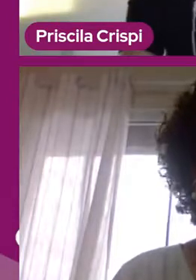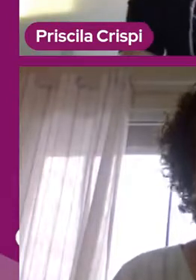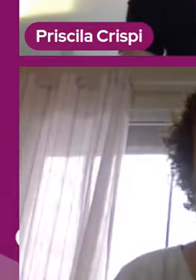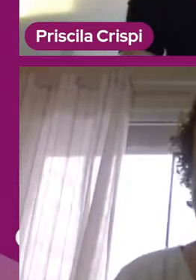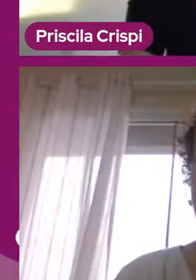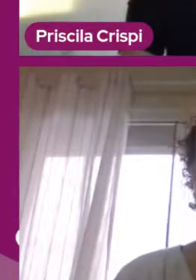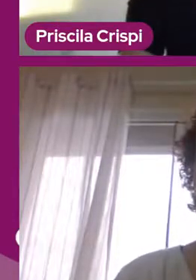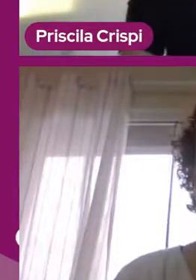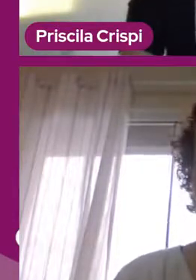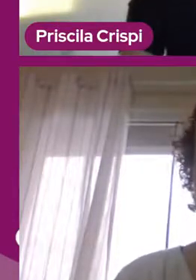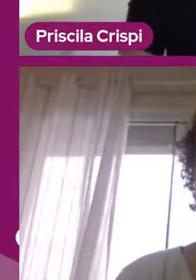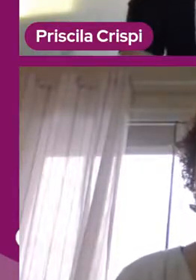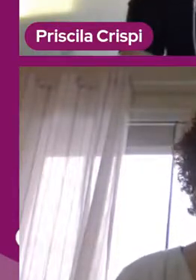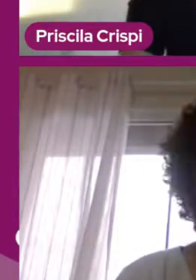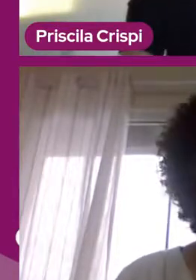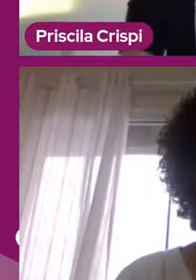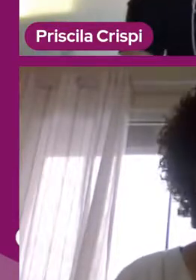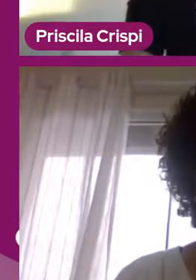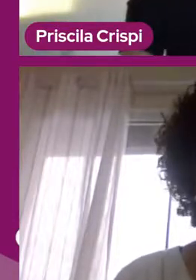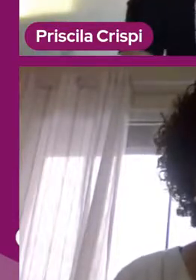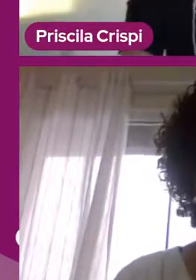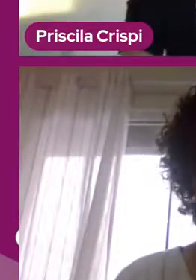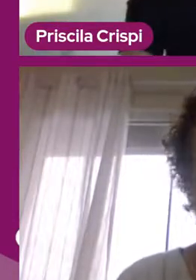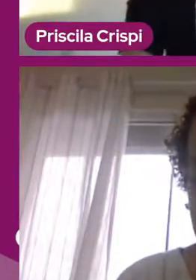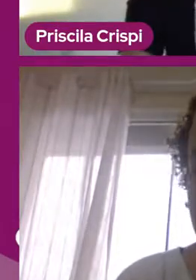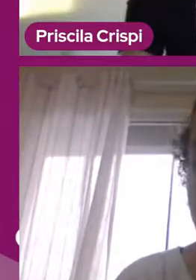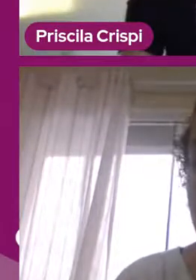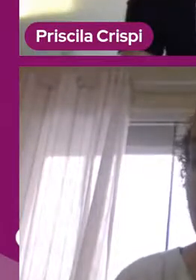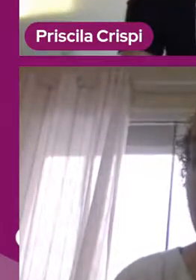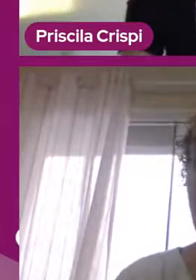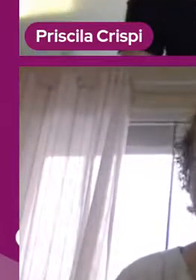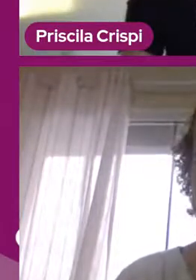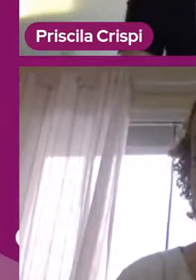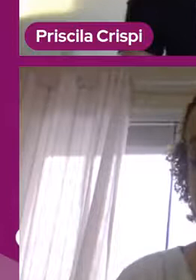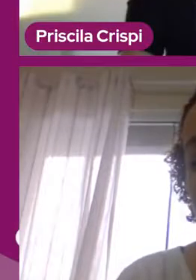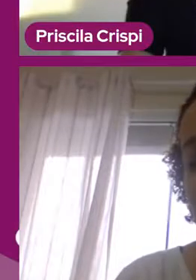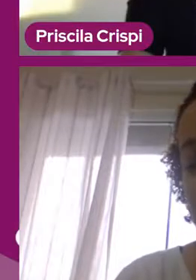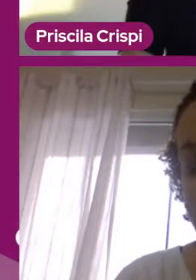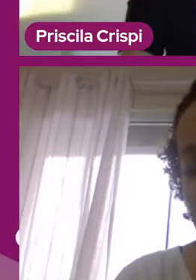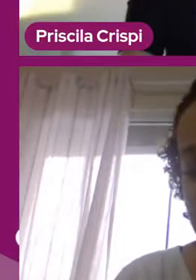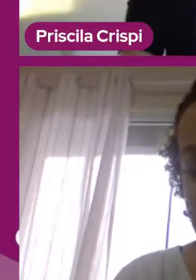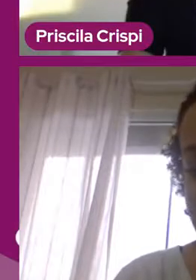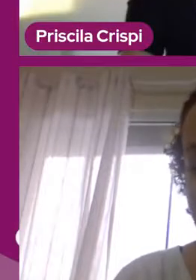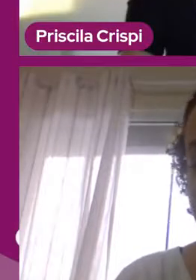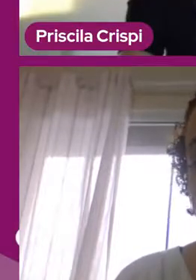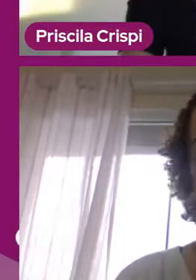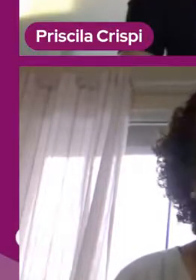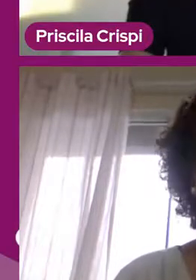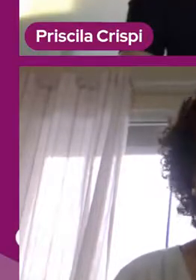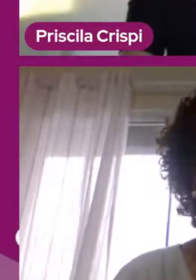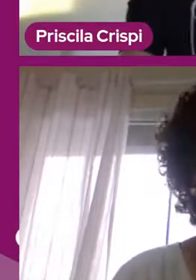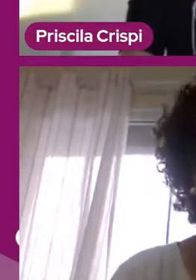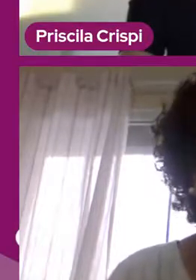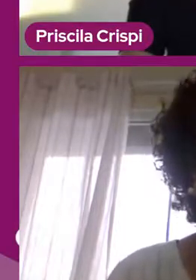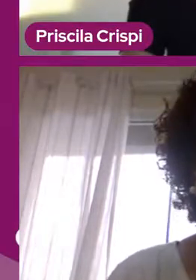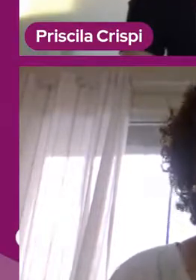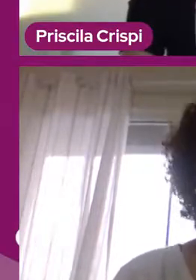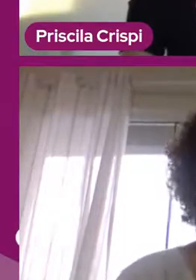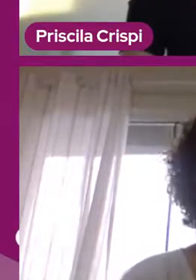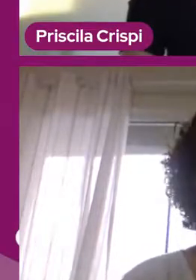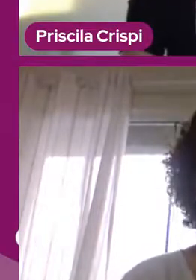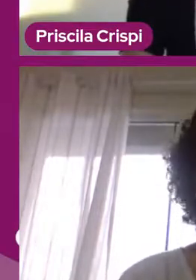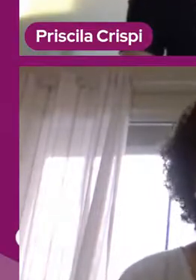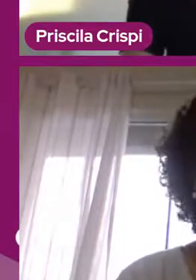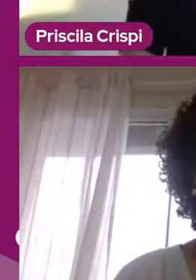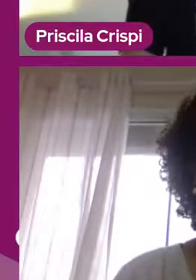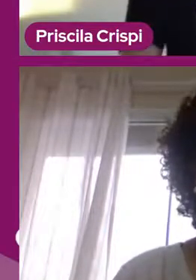Apareli, Cuna, Como Você Está, e Casa dos Pequenos Cientistas, Como Os Germes Se Espalham.